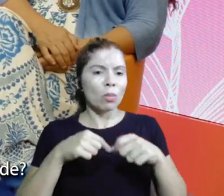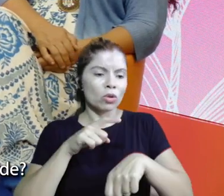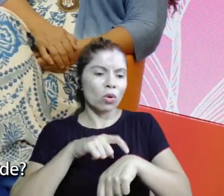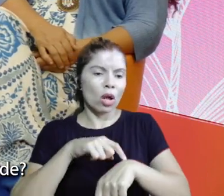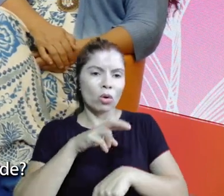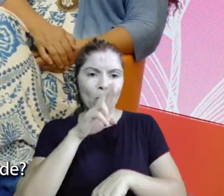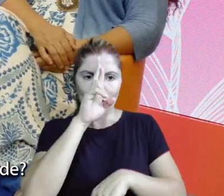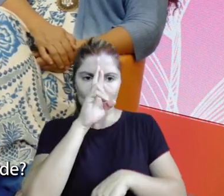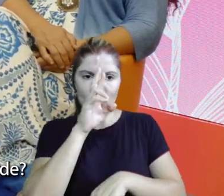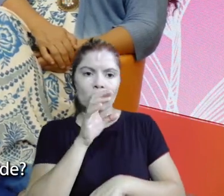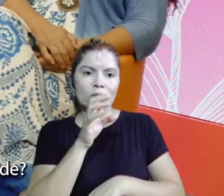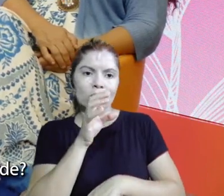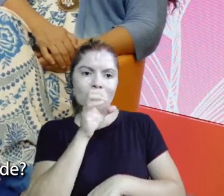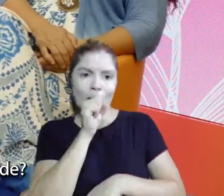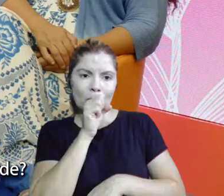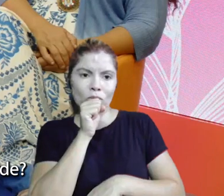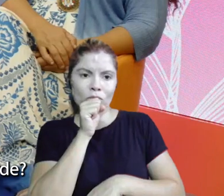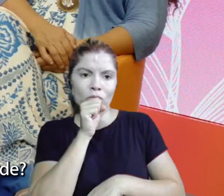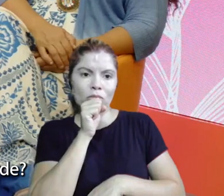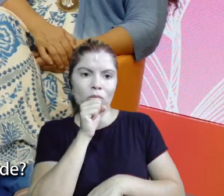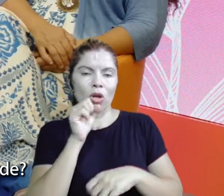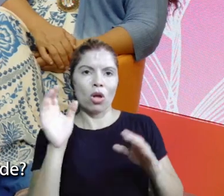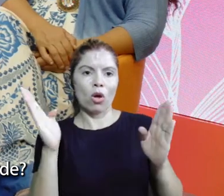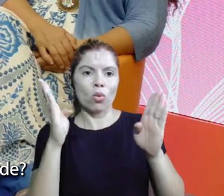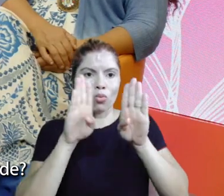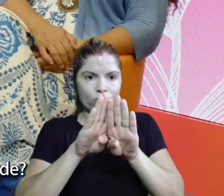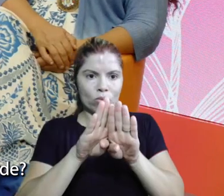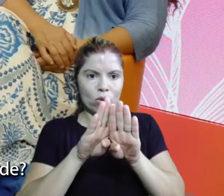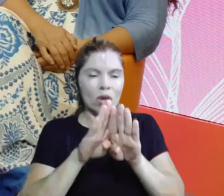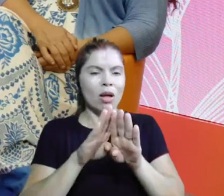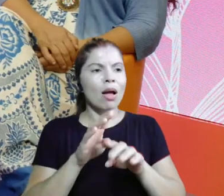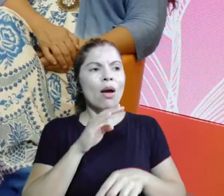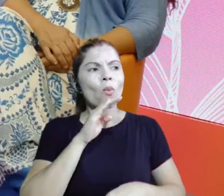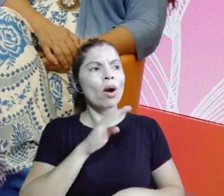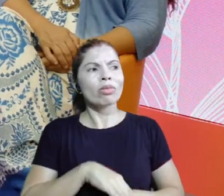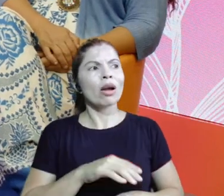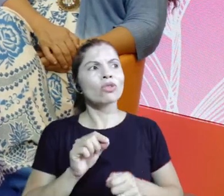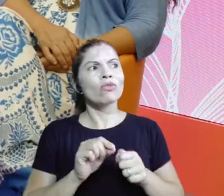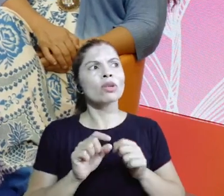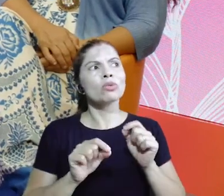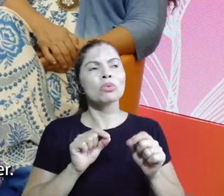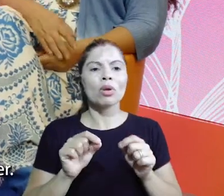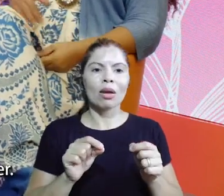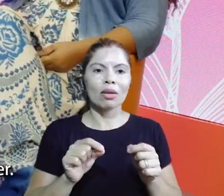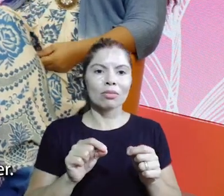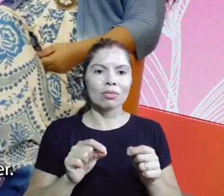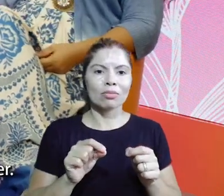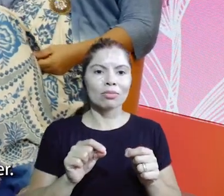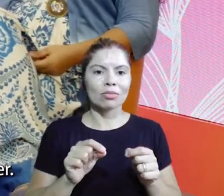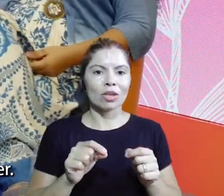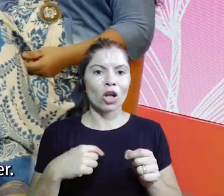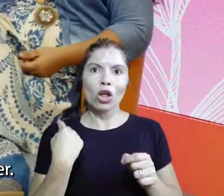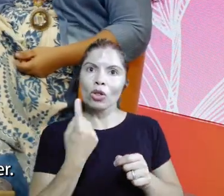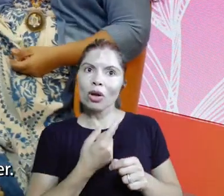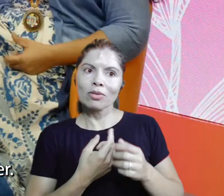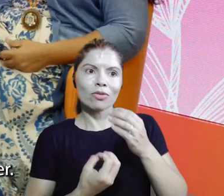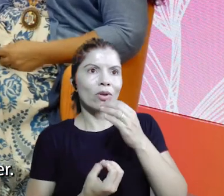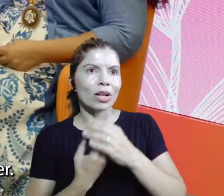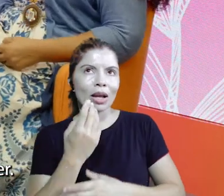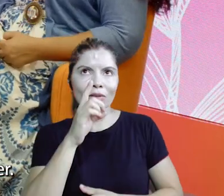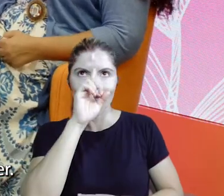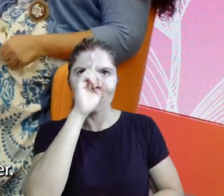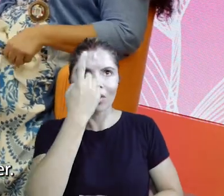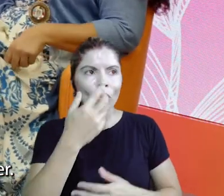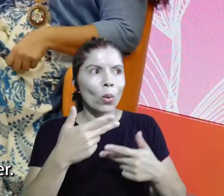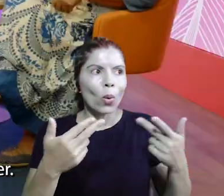por exemplo, que eu fecho a loja meio-dia no sábado, o eu posso fazer num sábado à tarde? Eu posso convidar essas mulheres. A gente fica inventando coisa